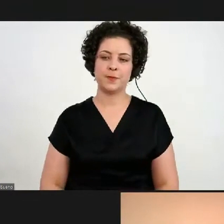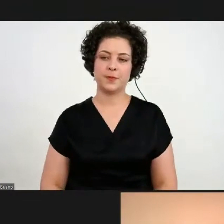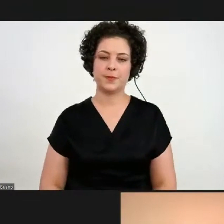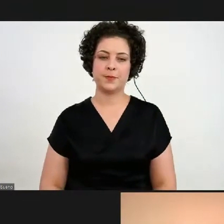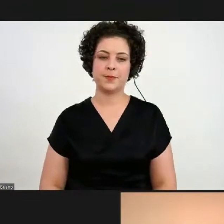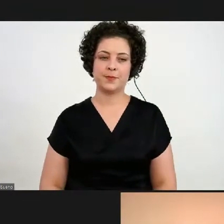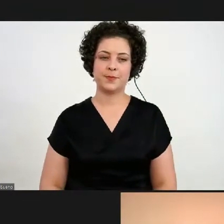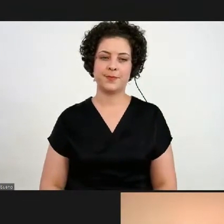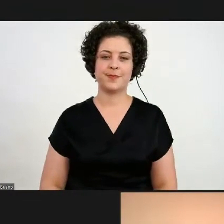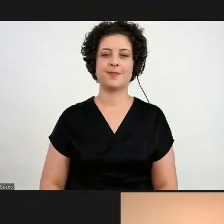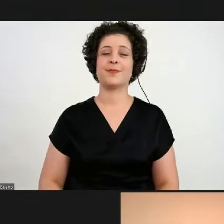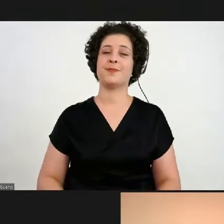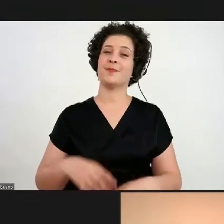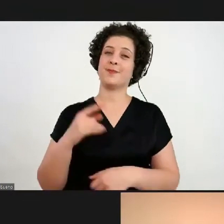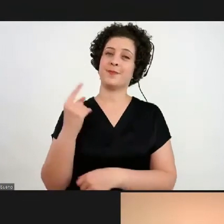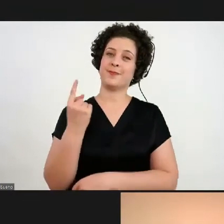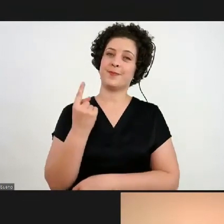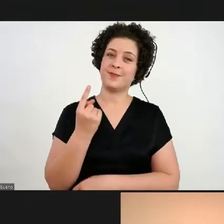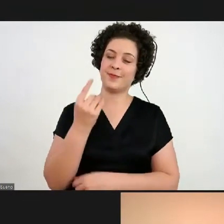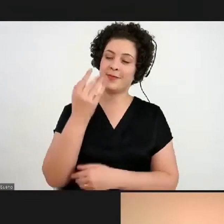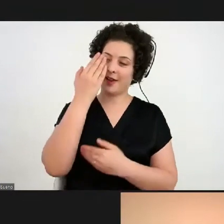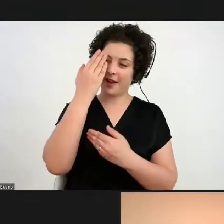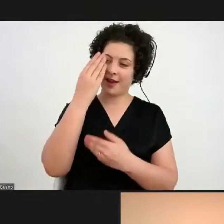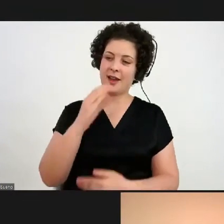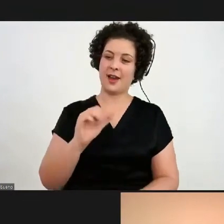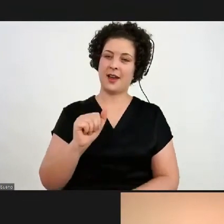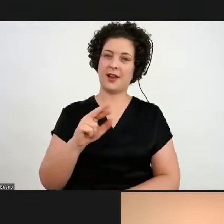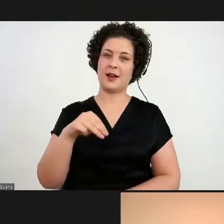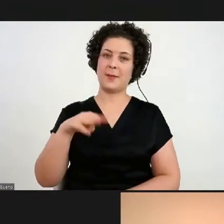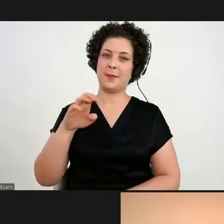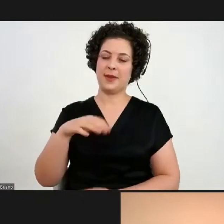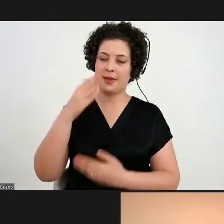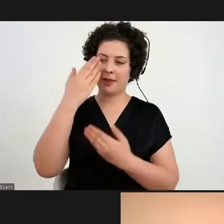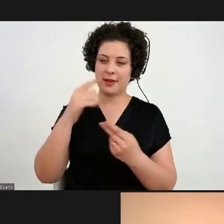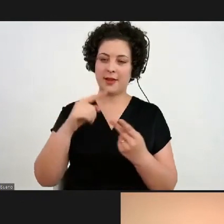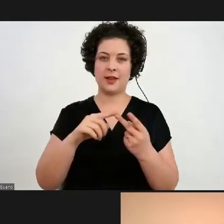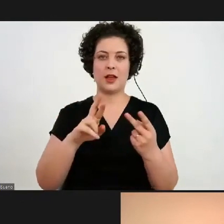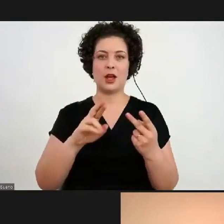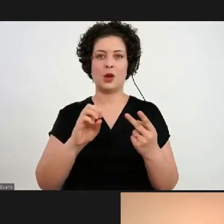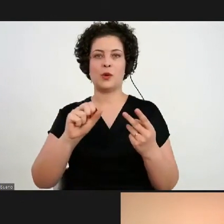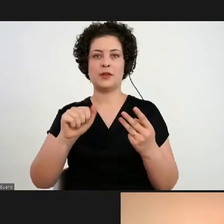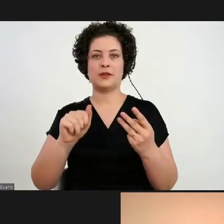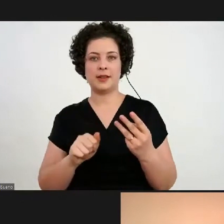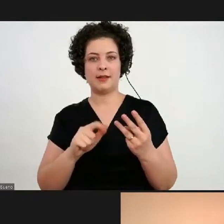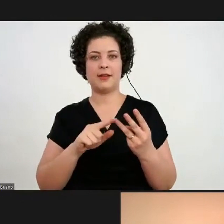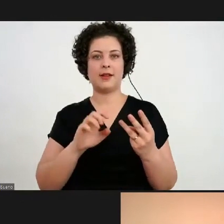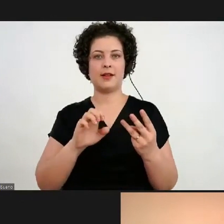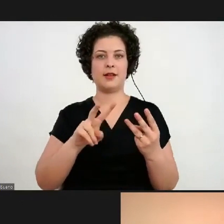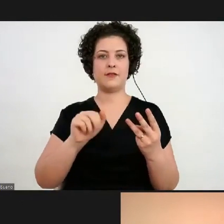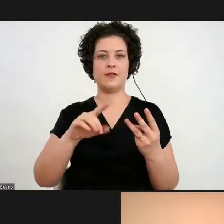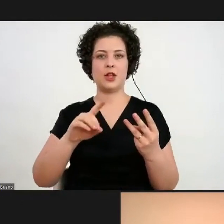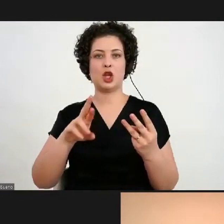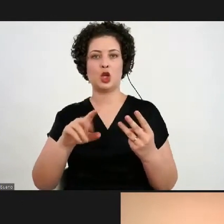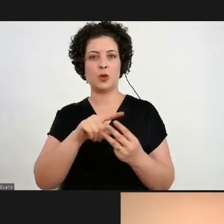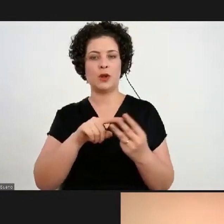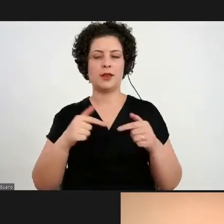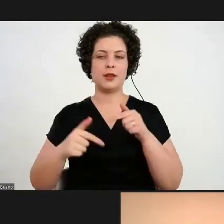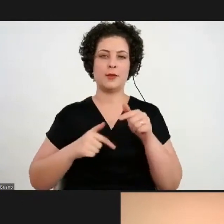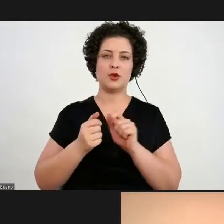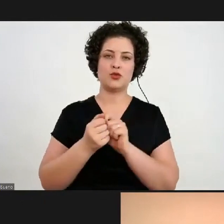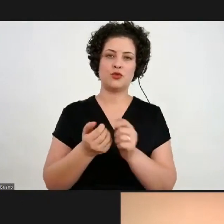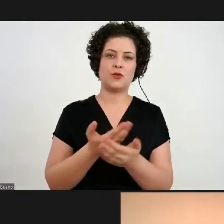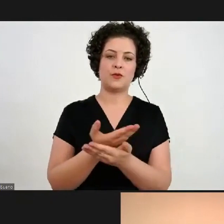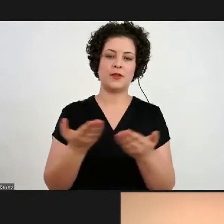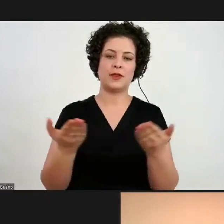Carmen, eu queria primeiro agradecer você, professora Rosa e o Evandro, pela organização do evento. trabalhei com vocês nessa